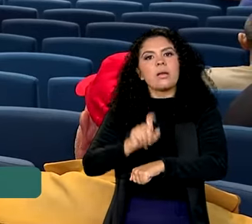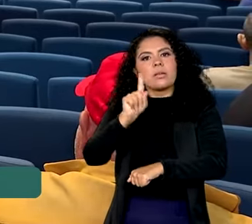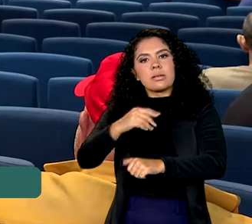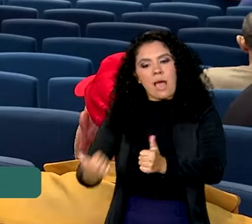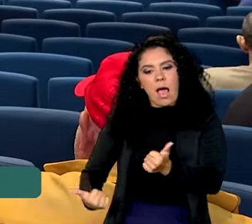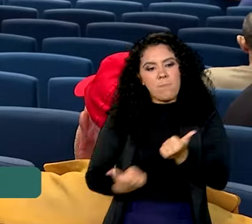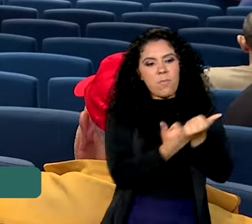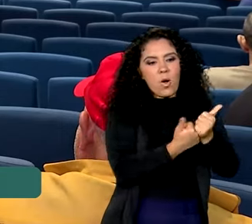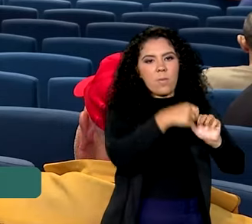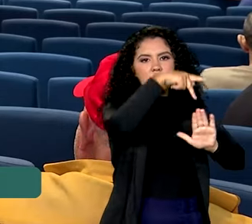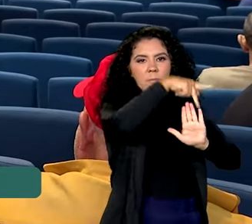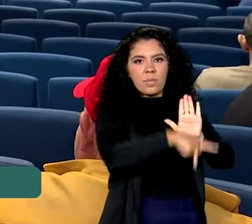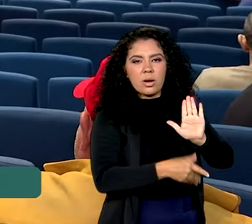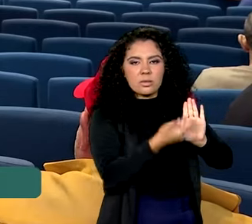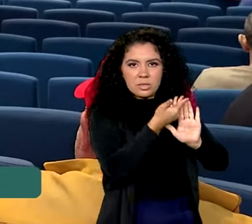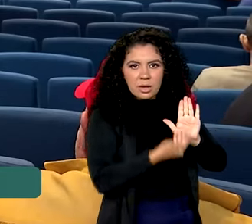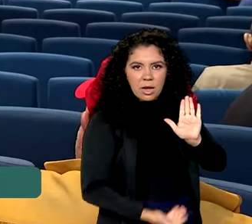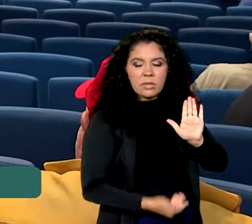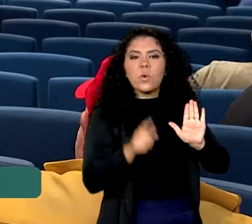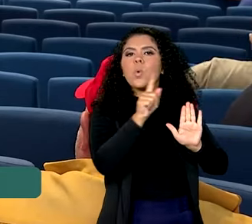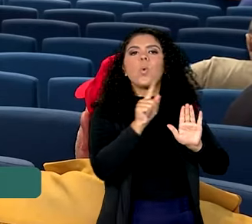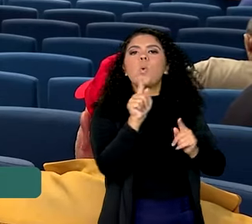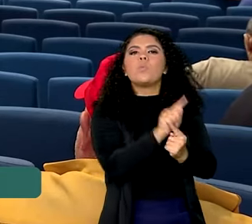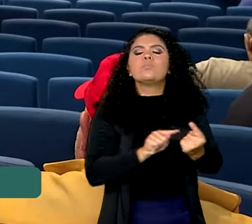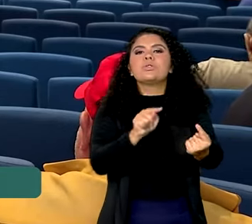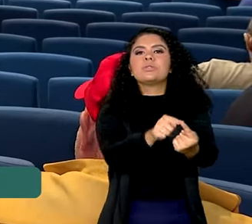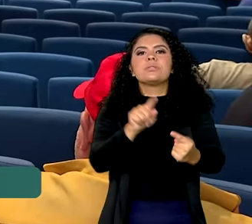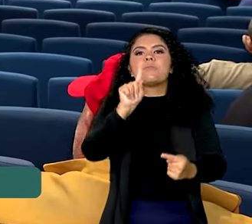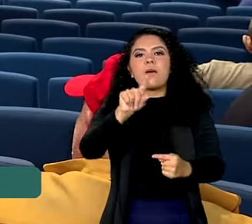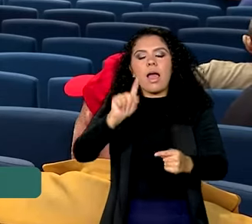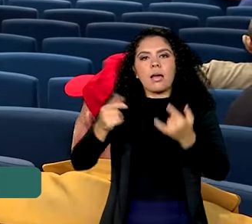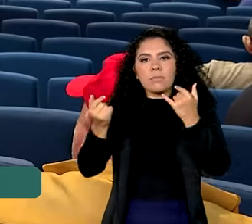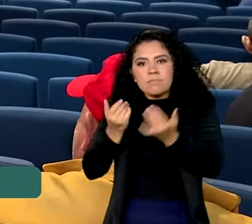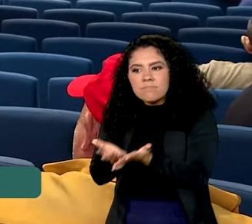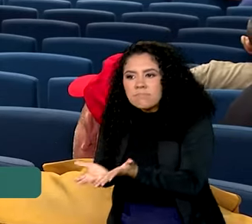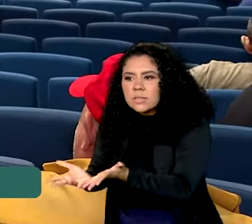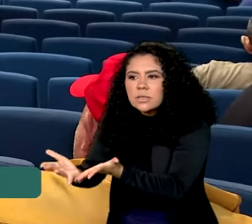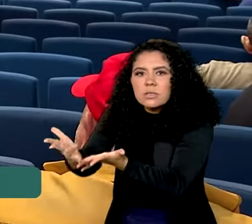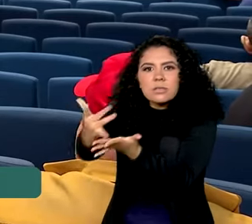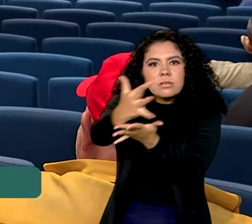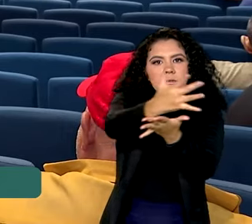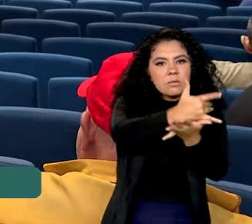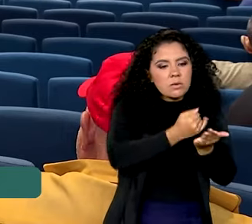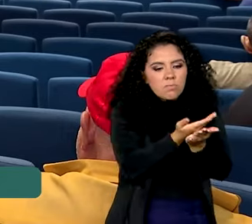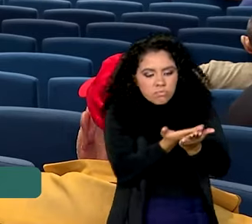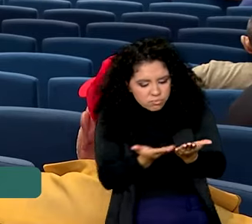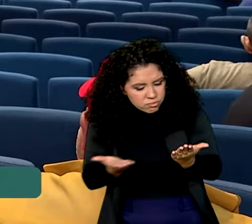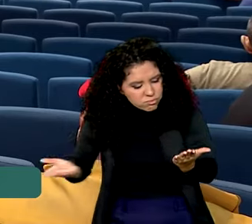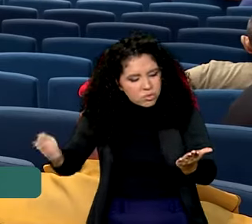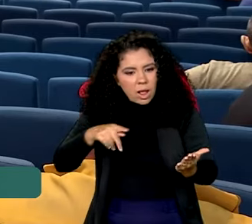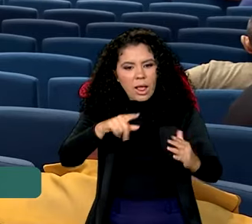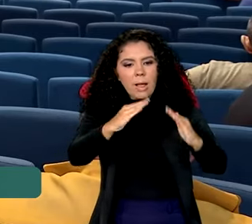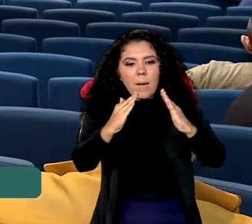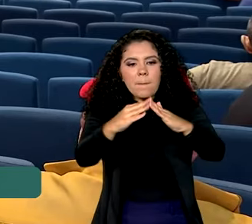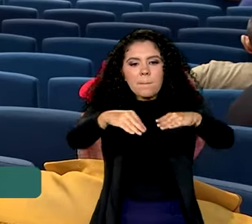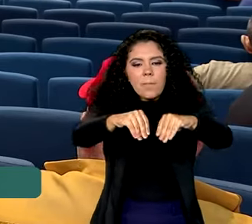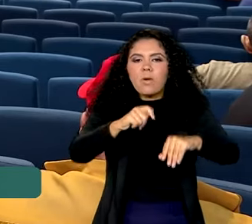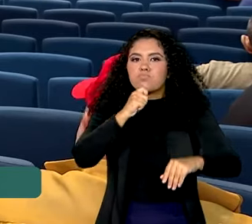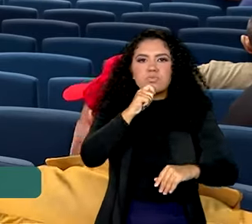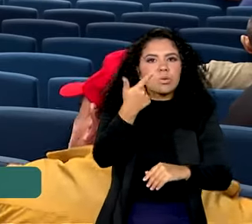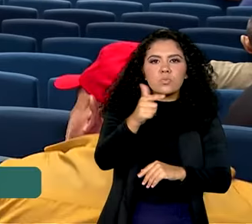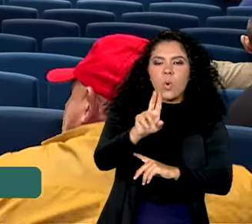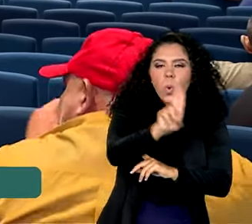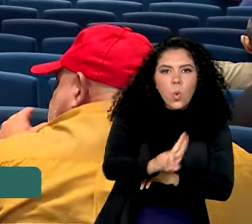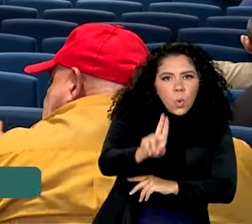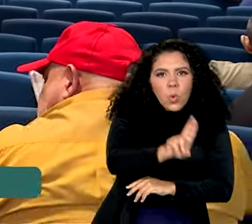programa. O papel dos fóruns é mapear imóveis da União sem uso e também receber sugestões de uso para